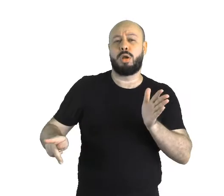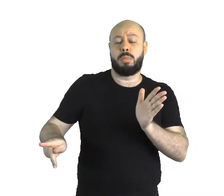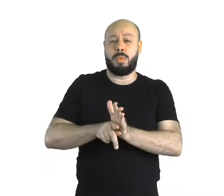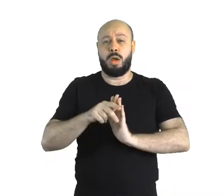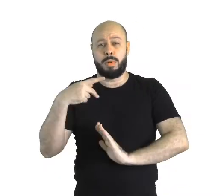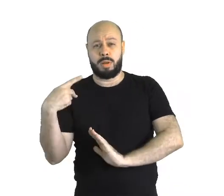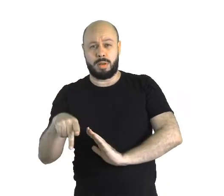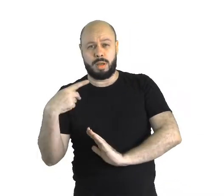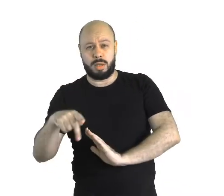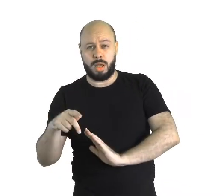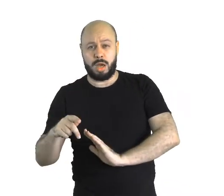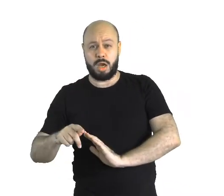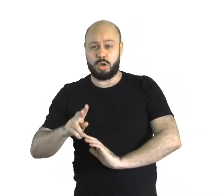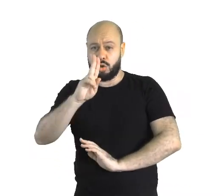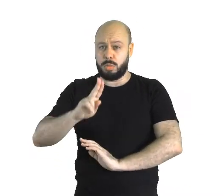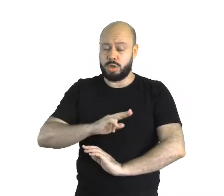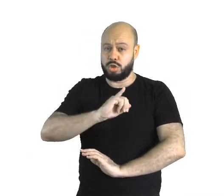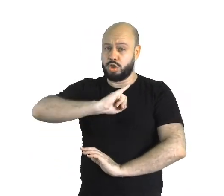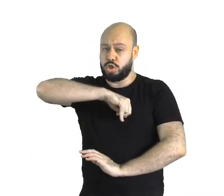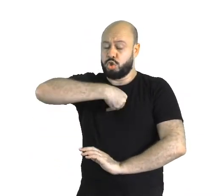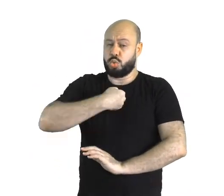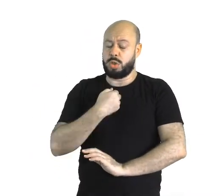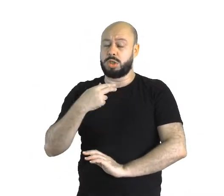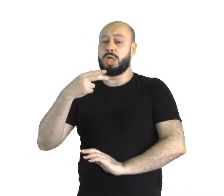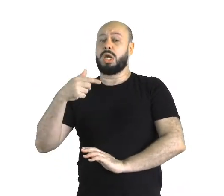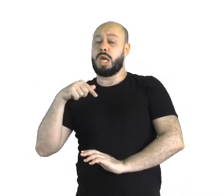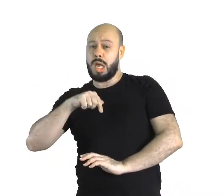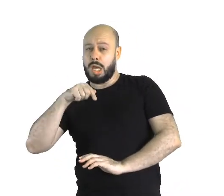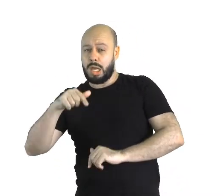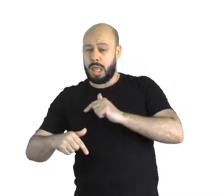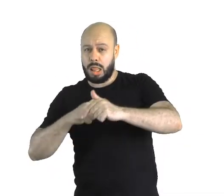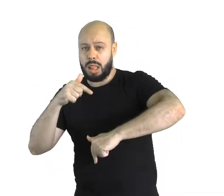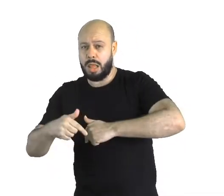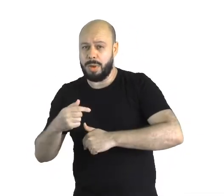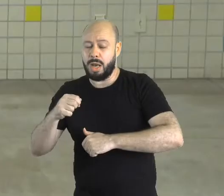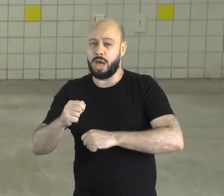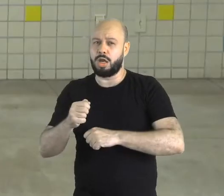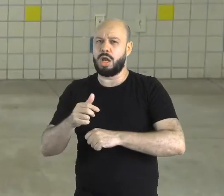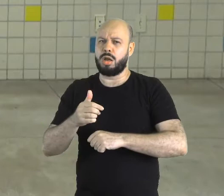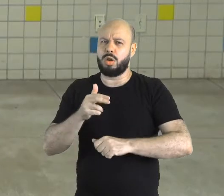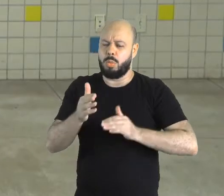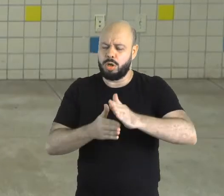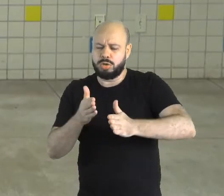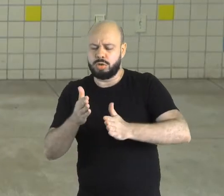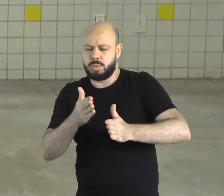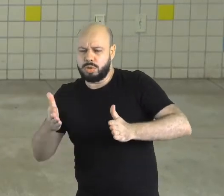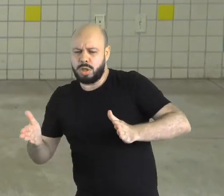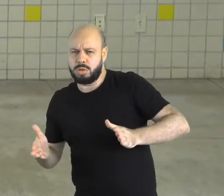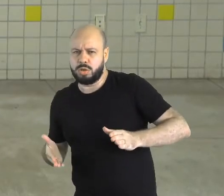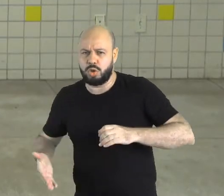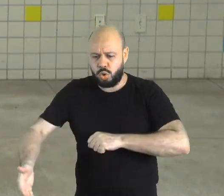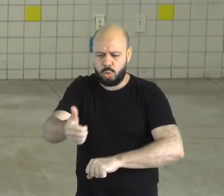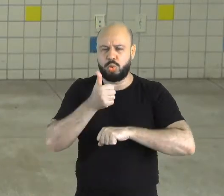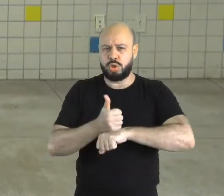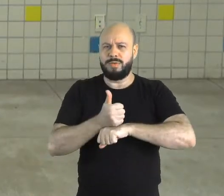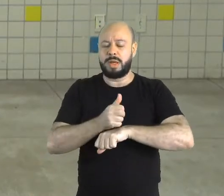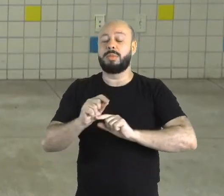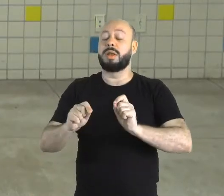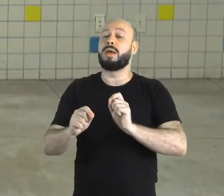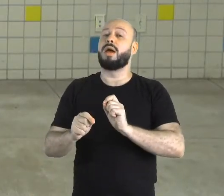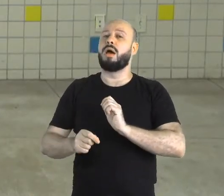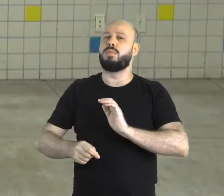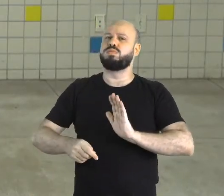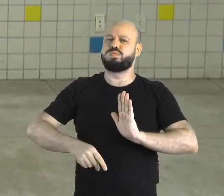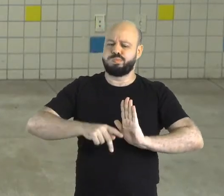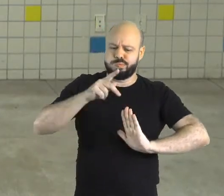na colônia, juntamente com os colonizadores, vieram os chamados padres jesuítas. Esse papel, esse projeto católico